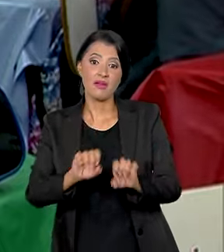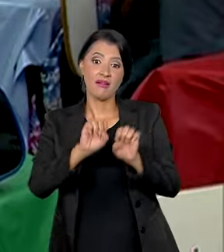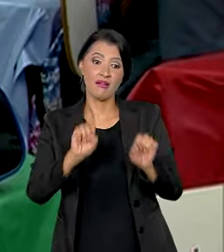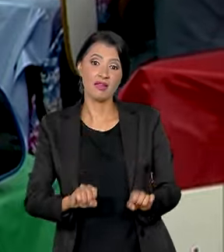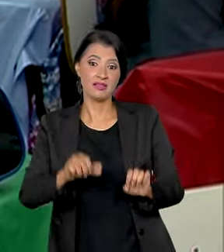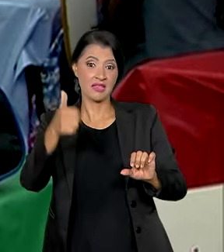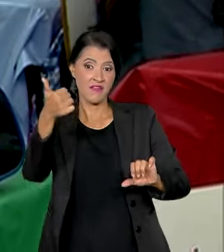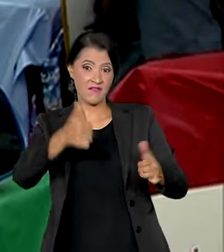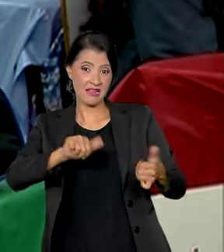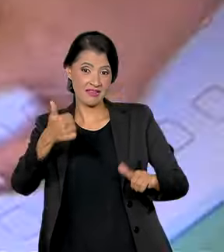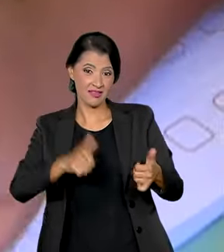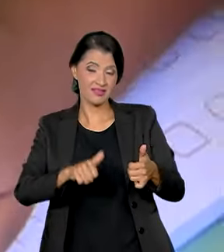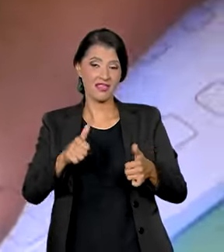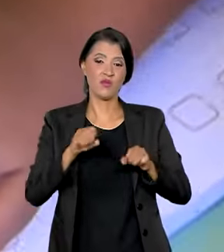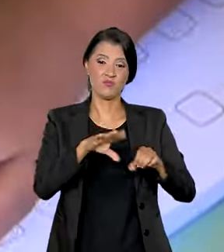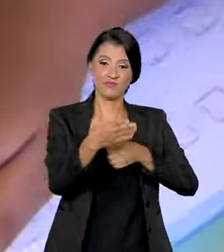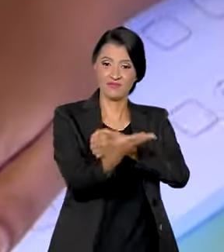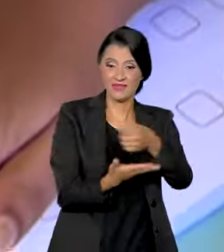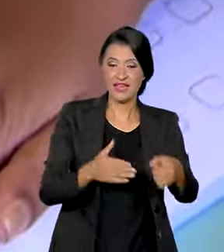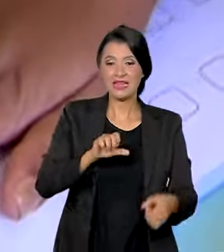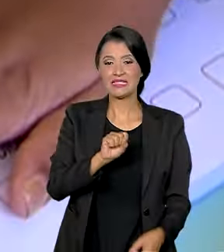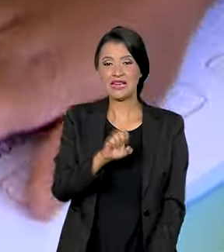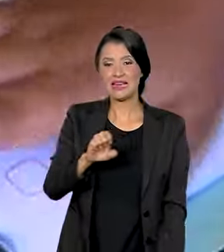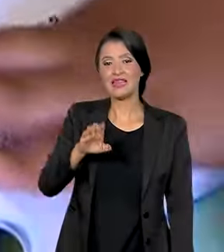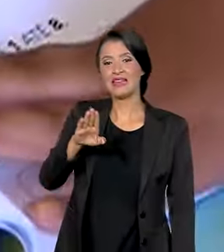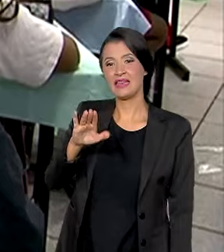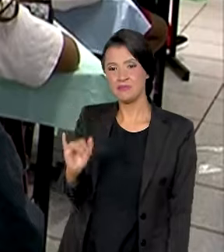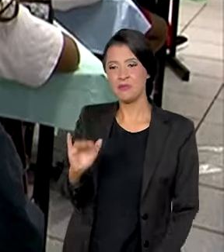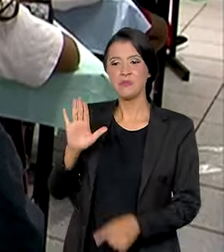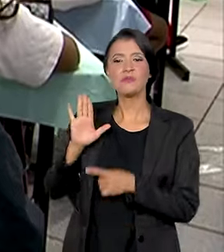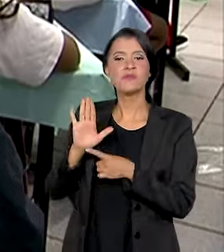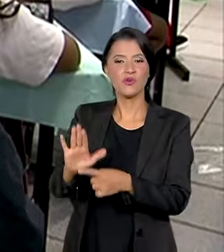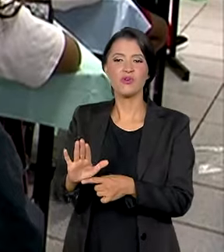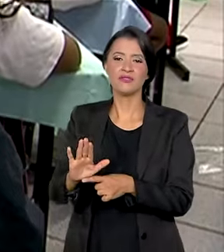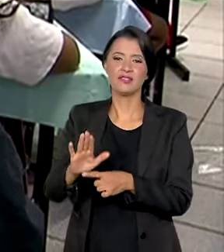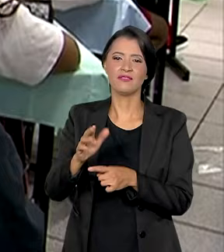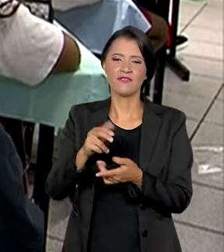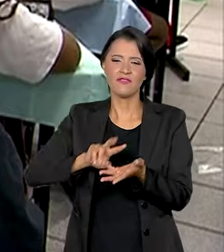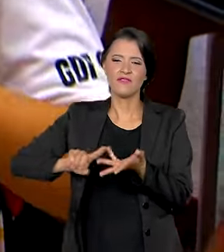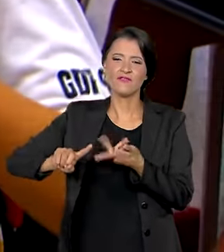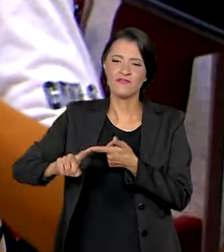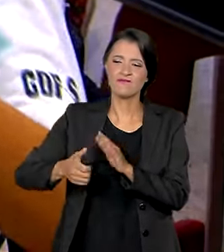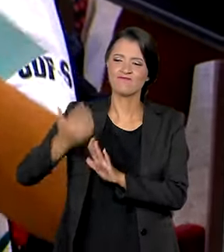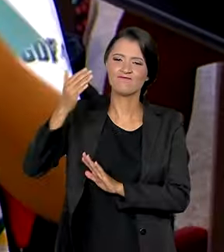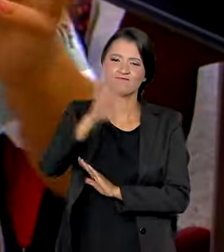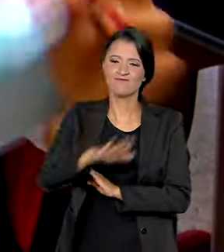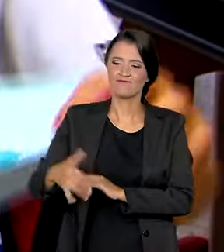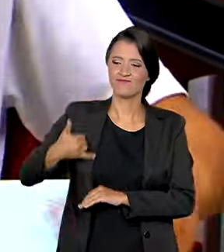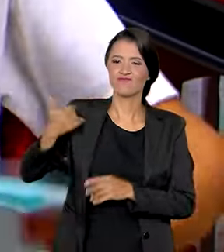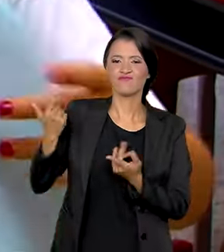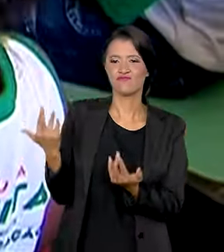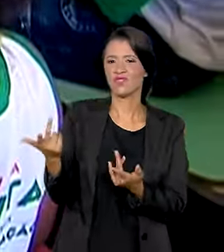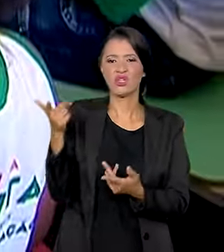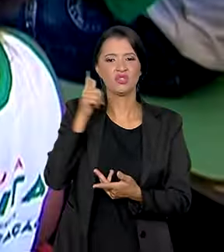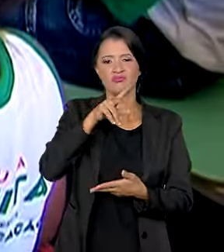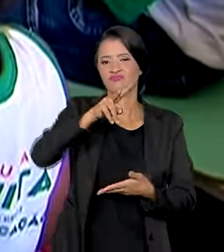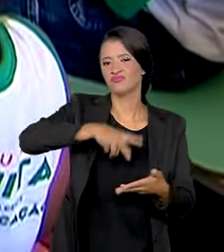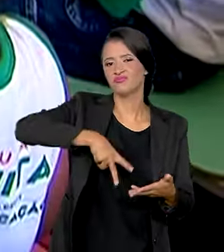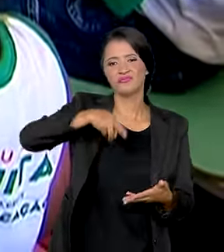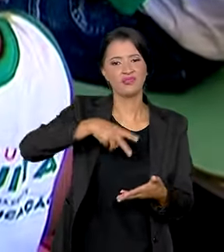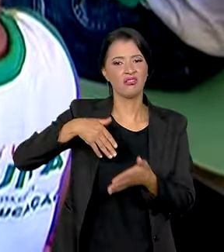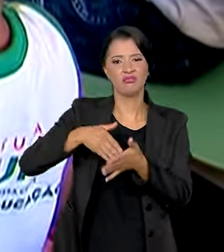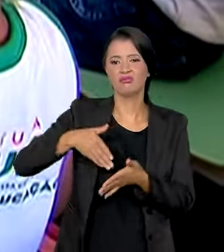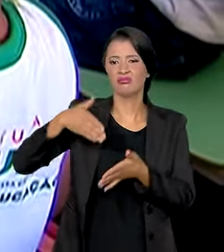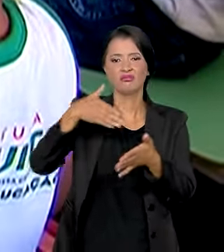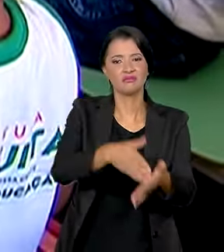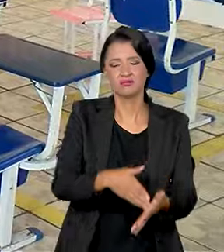mas o sistema de avaliação da educação básica, o SAEB, mostra que muitas crianças na idade dela ainda não